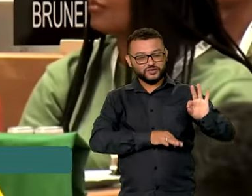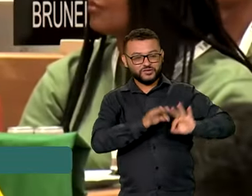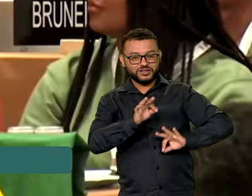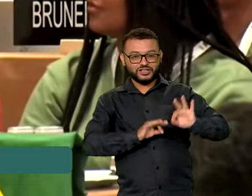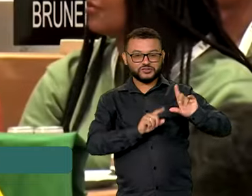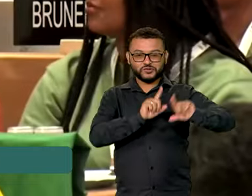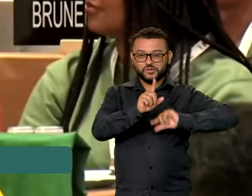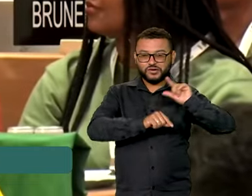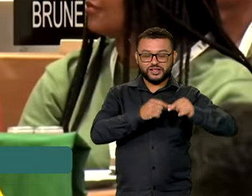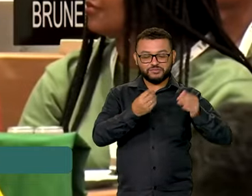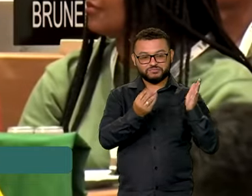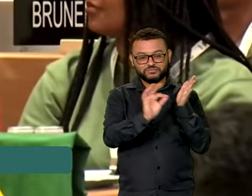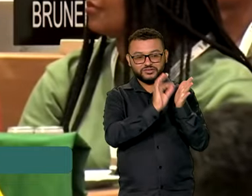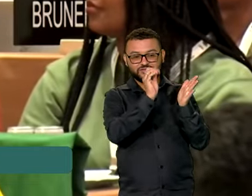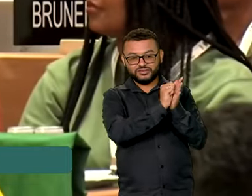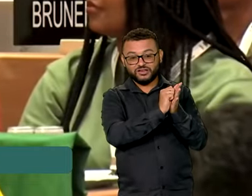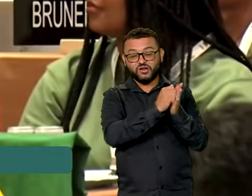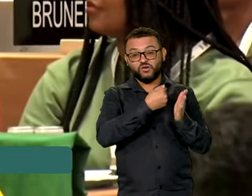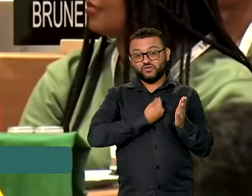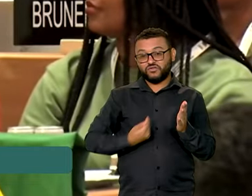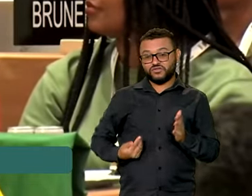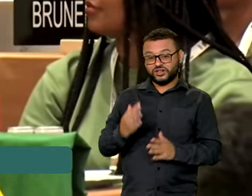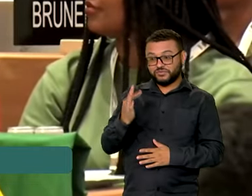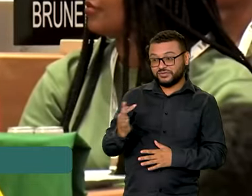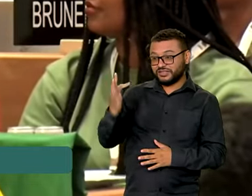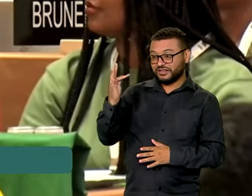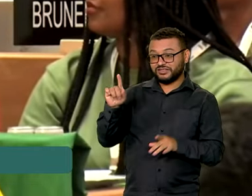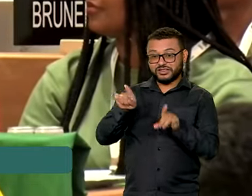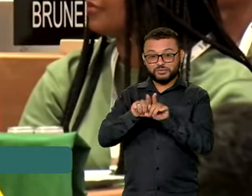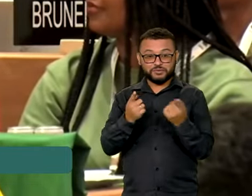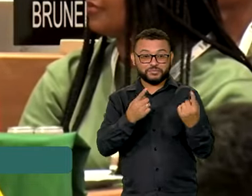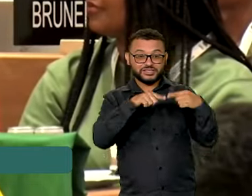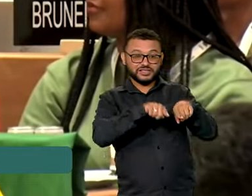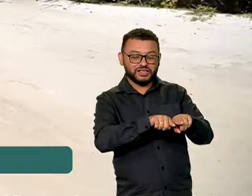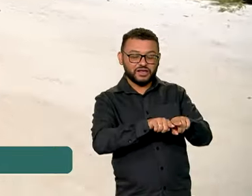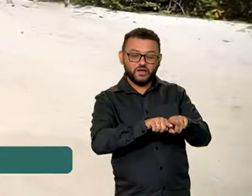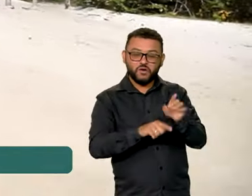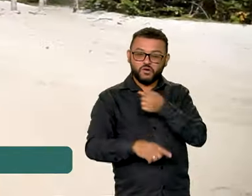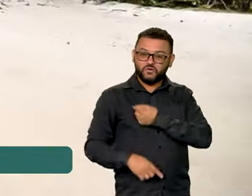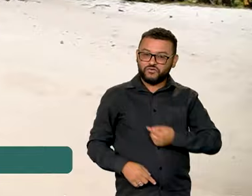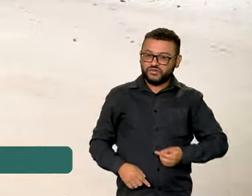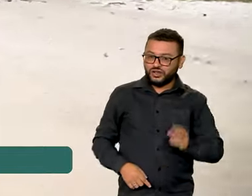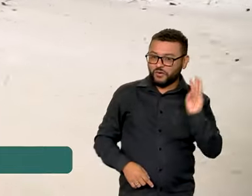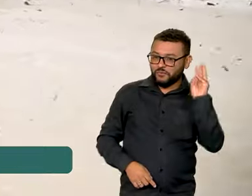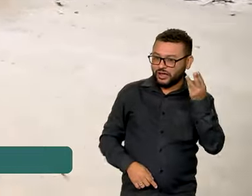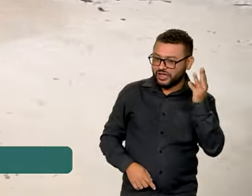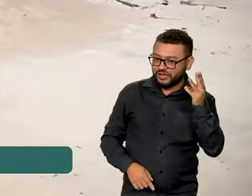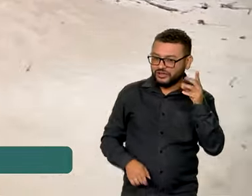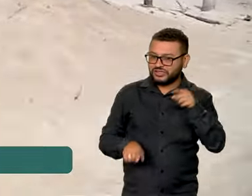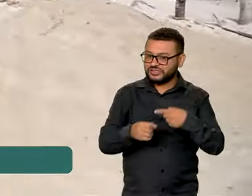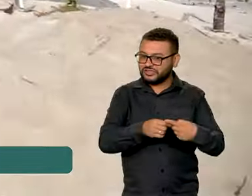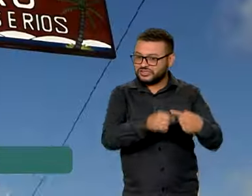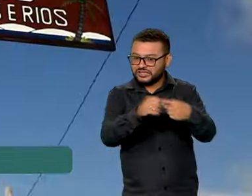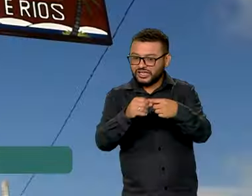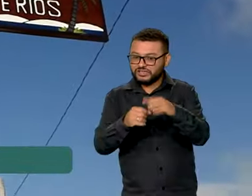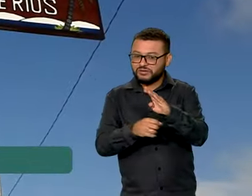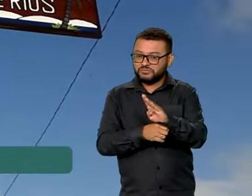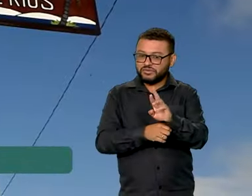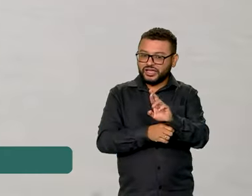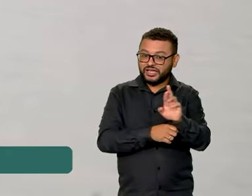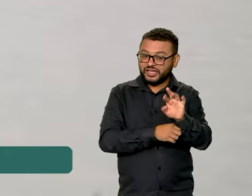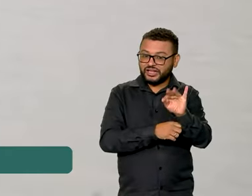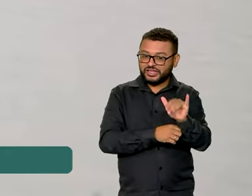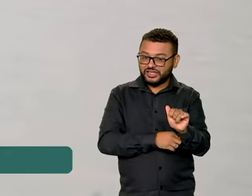candidatura foi realizado pelo governo federal, em parceria com o governo do Maranhão, os municípios de Barreirinhas, Santo